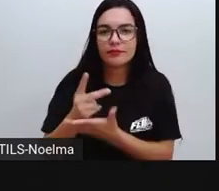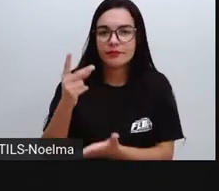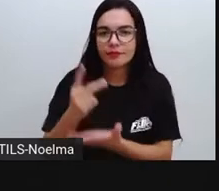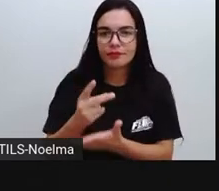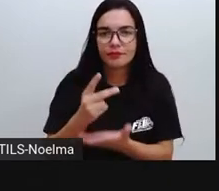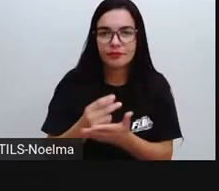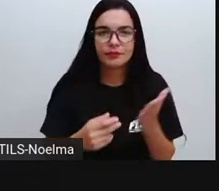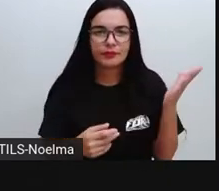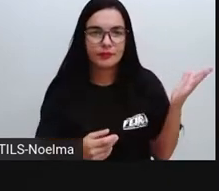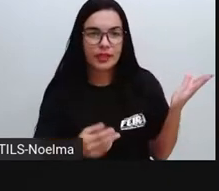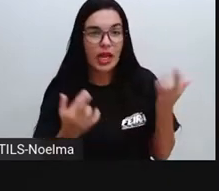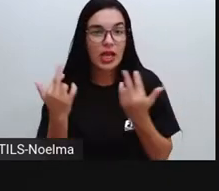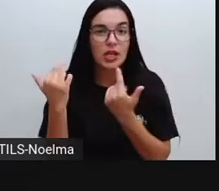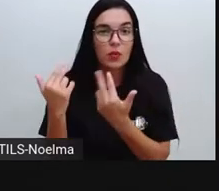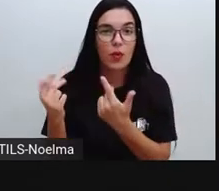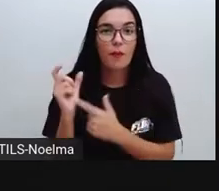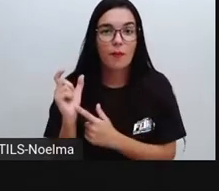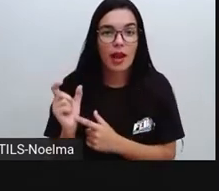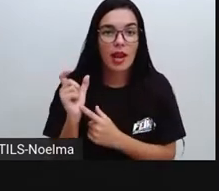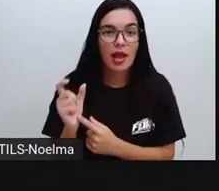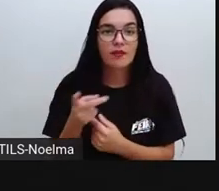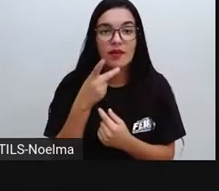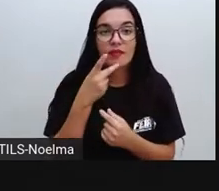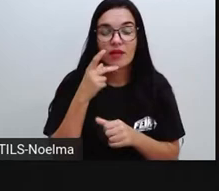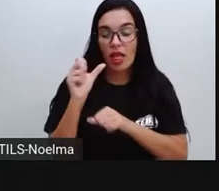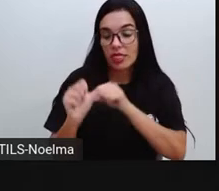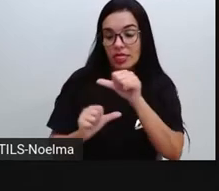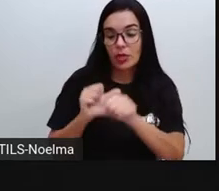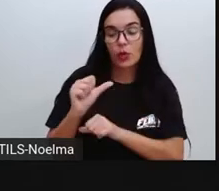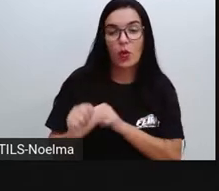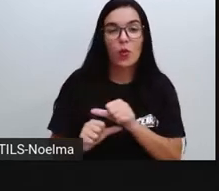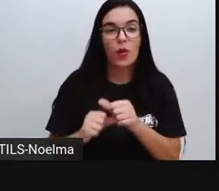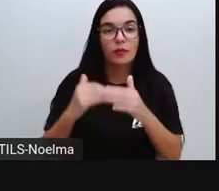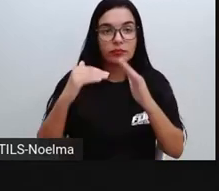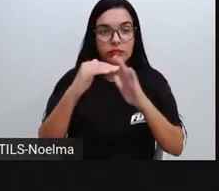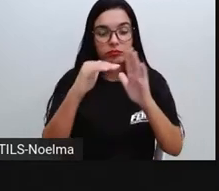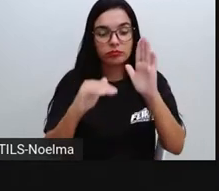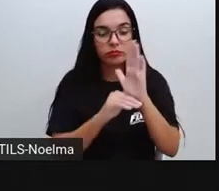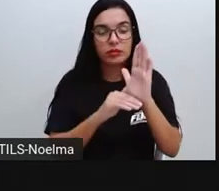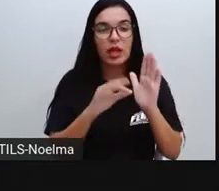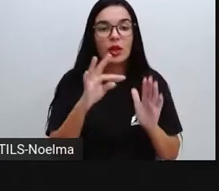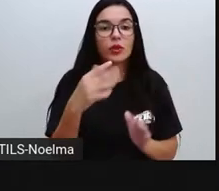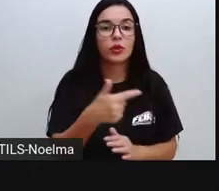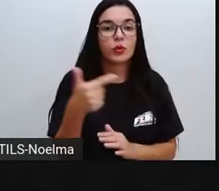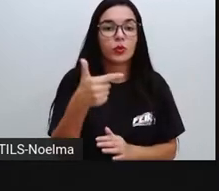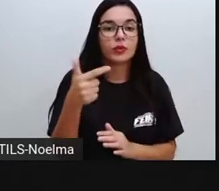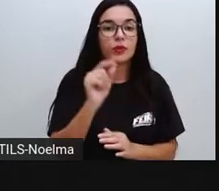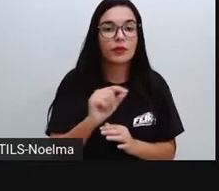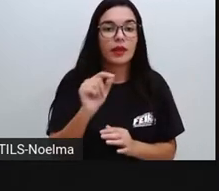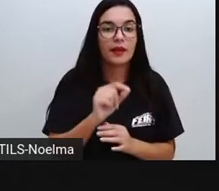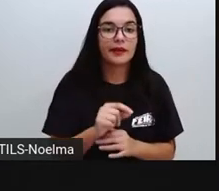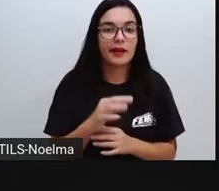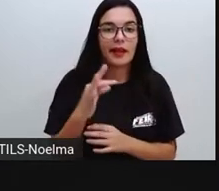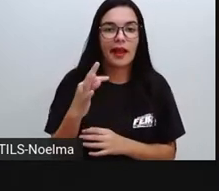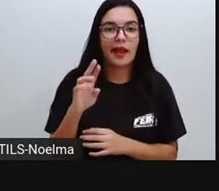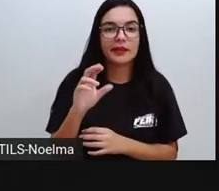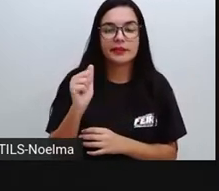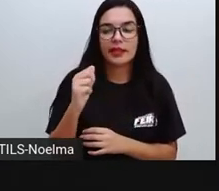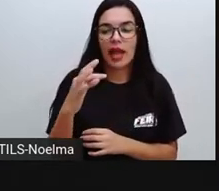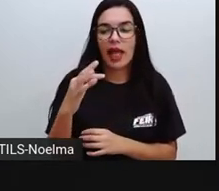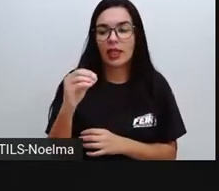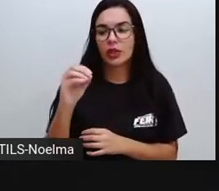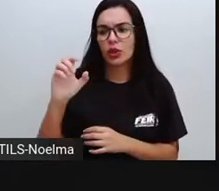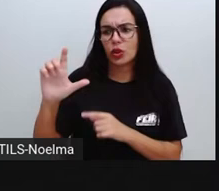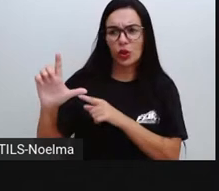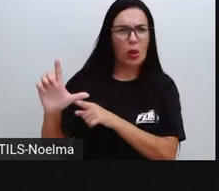escritas de forma diferente. Tratou, está com L, vestiu-se com L, olhou com L no final,